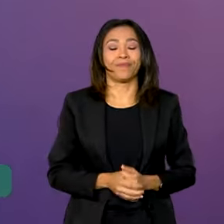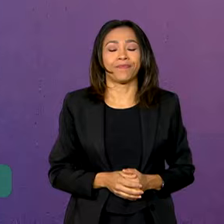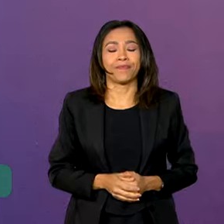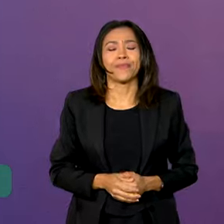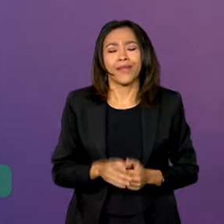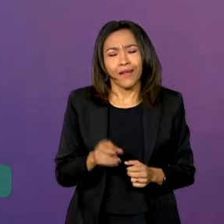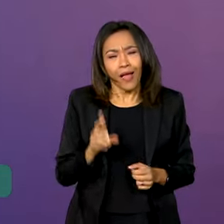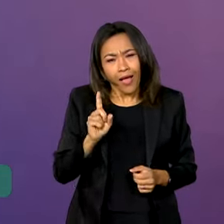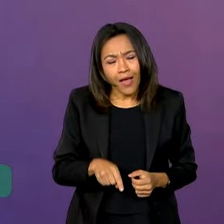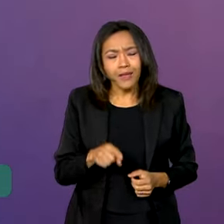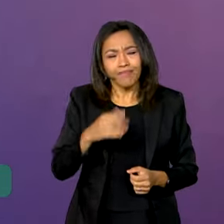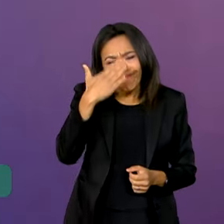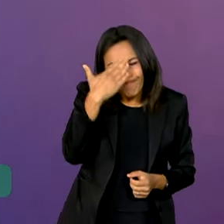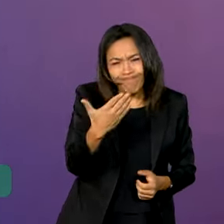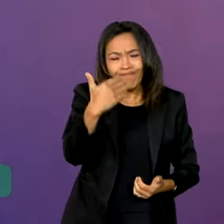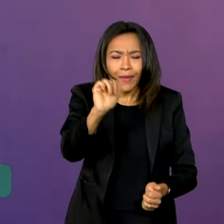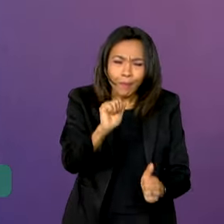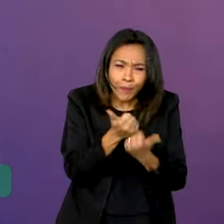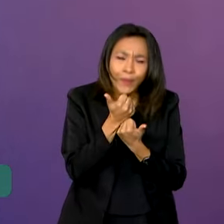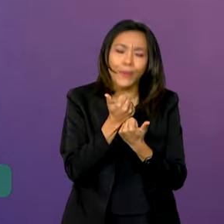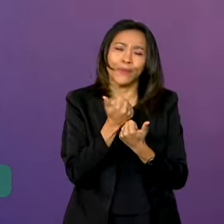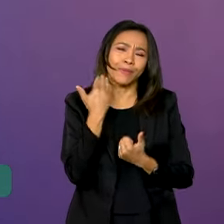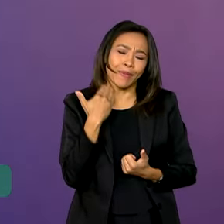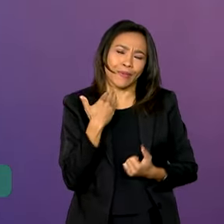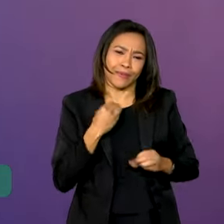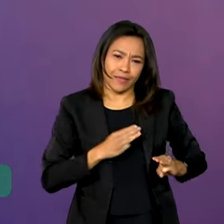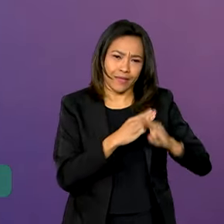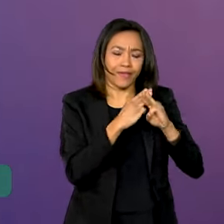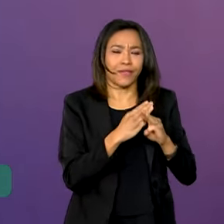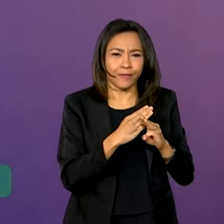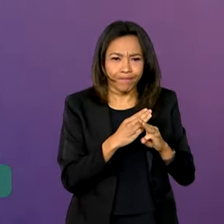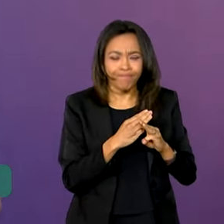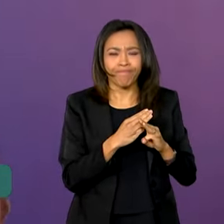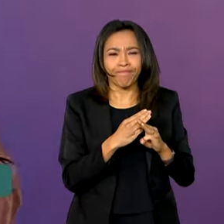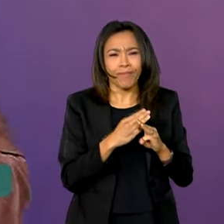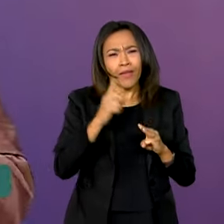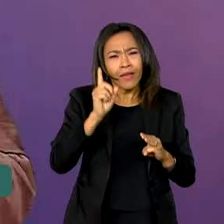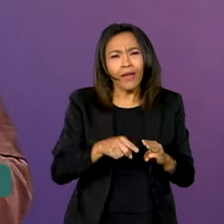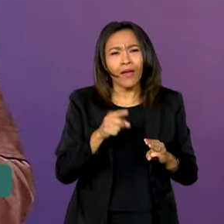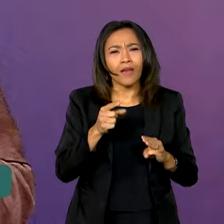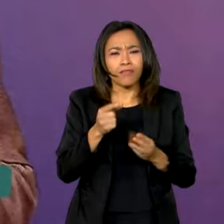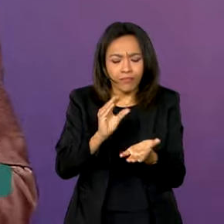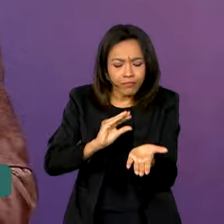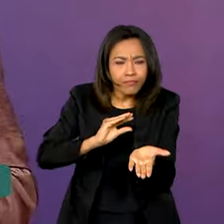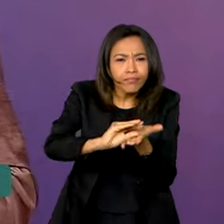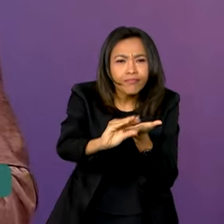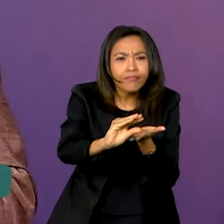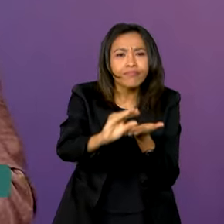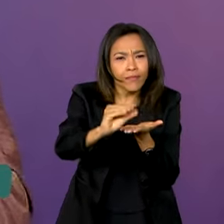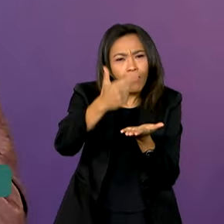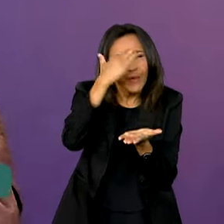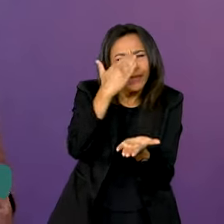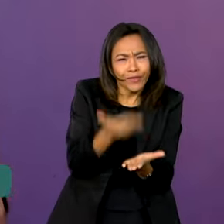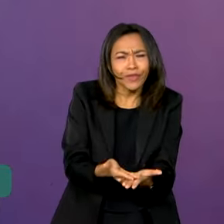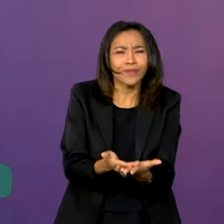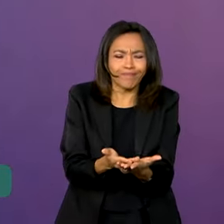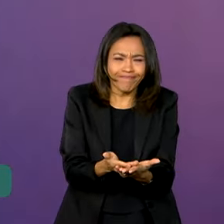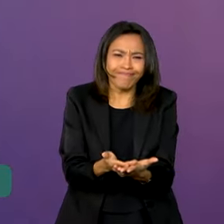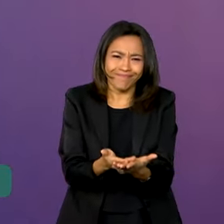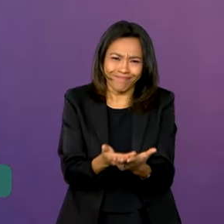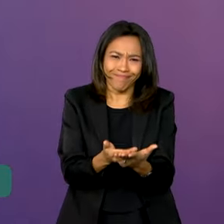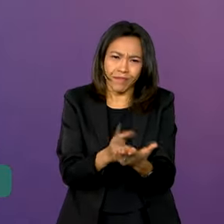a esse apoio, a esse patrocínio da Caixa. Que é um patrocínio, acredito eu, em